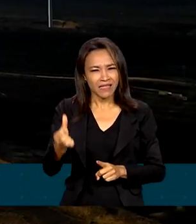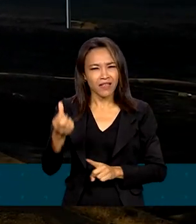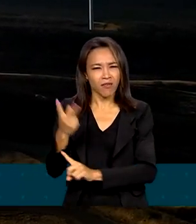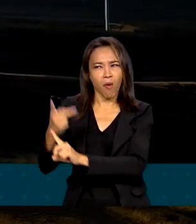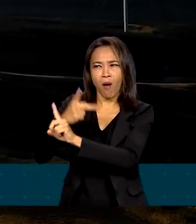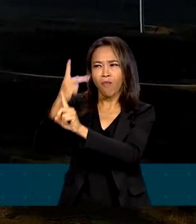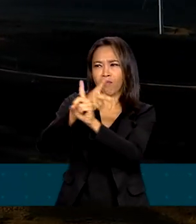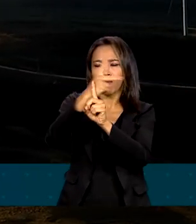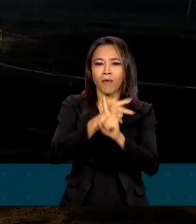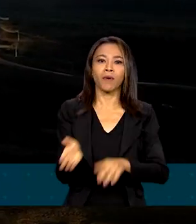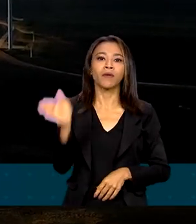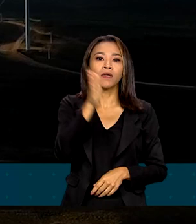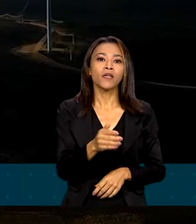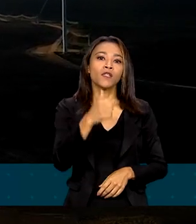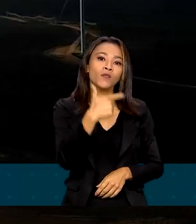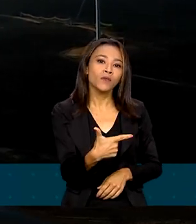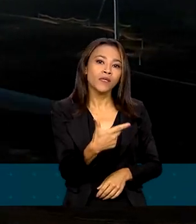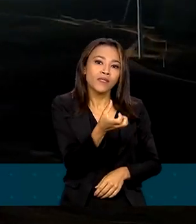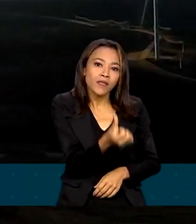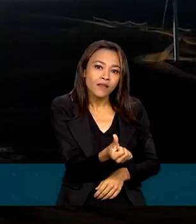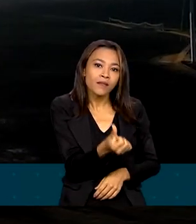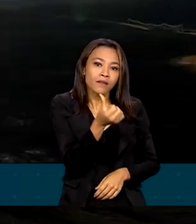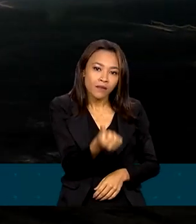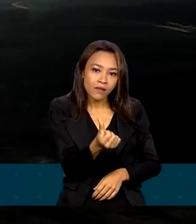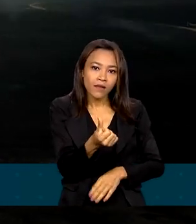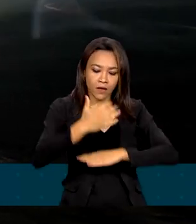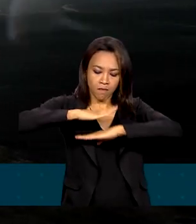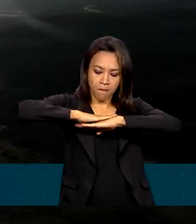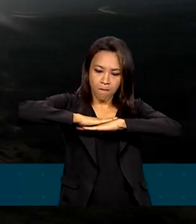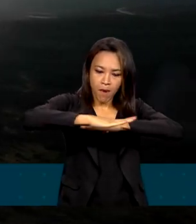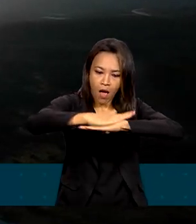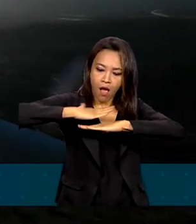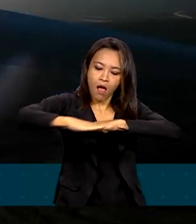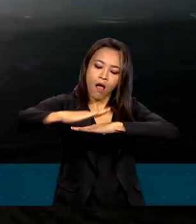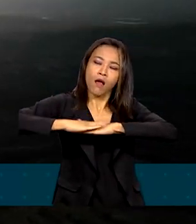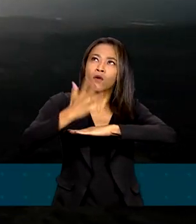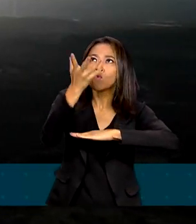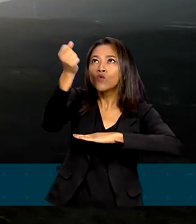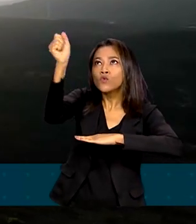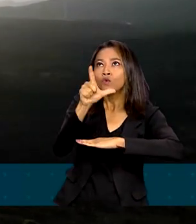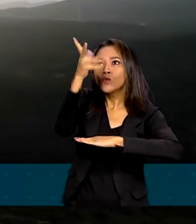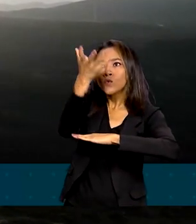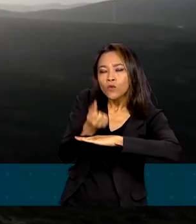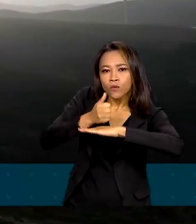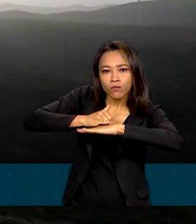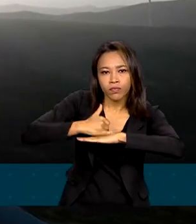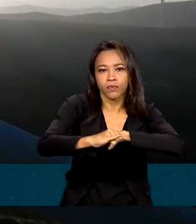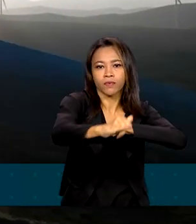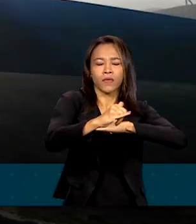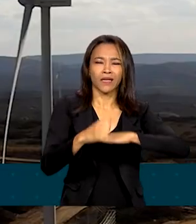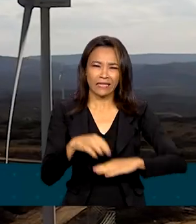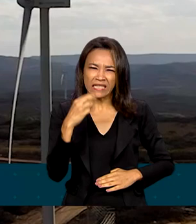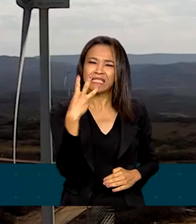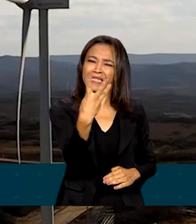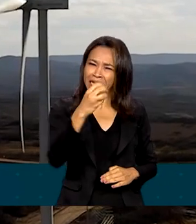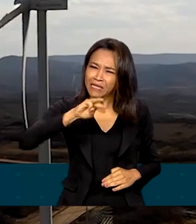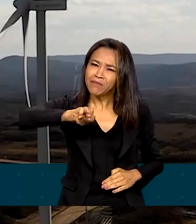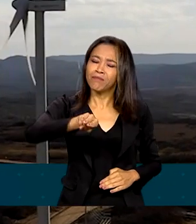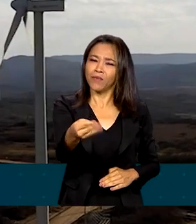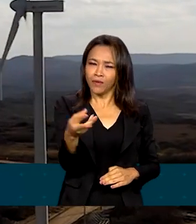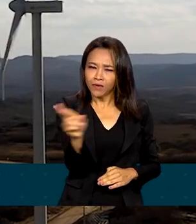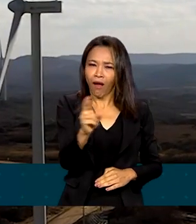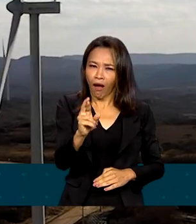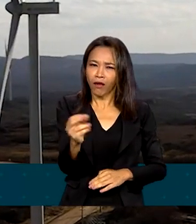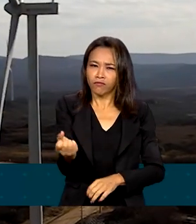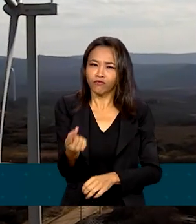266 placas de energia solar. Foram investidos cerca de 3 bilhões de reais na construção desse parque. E